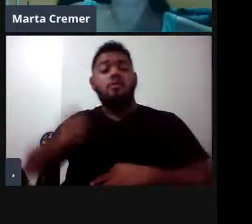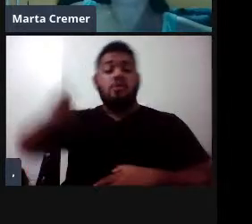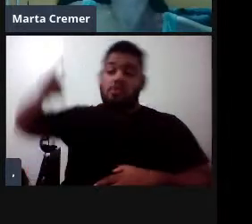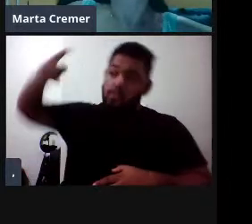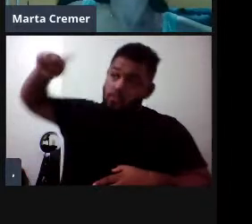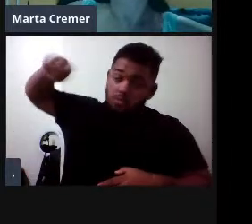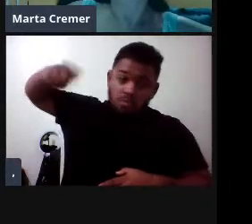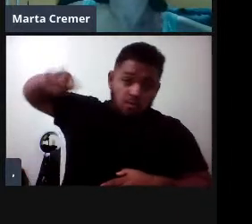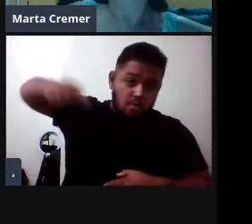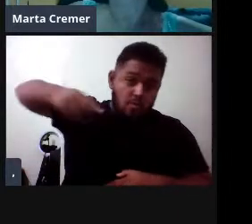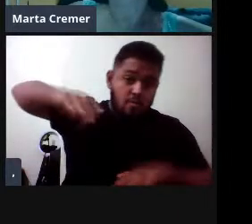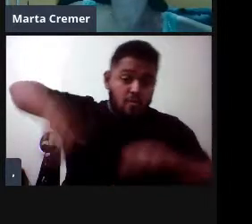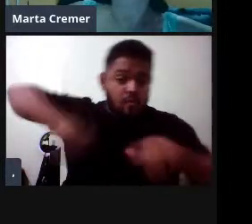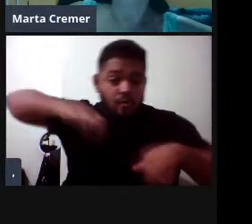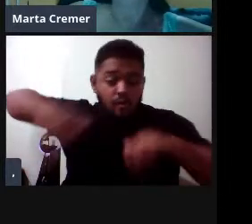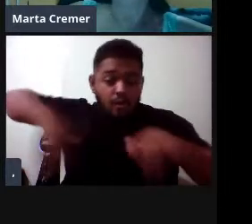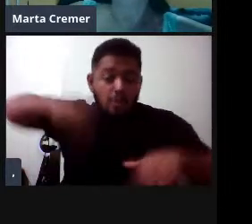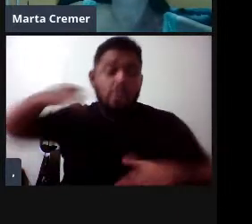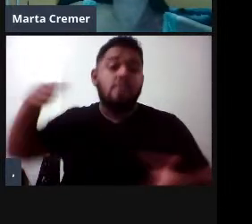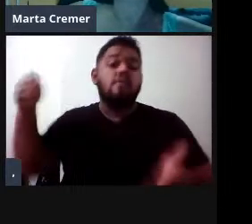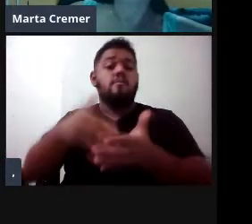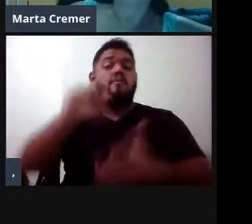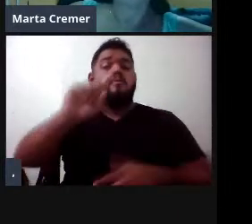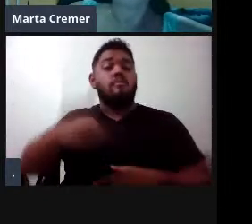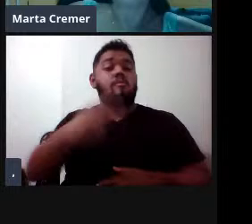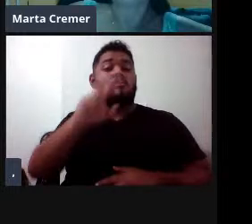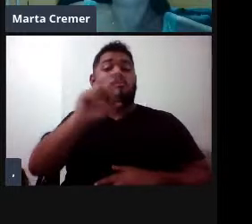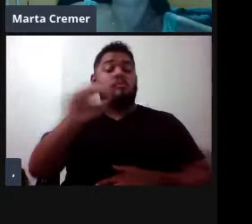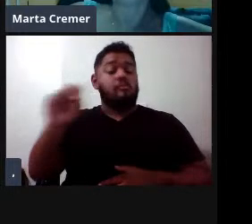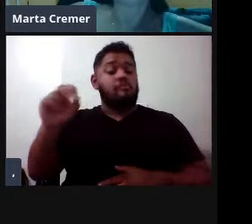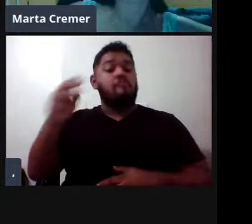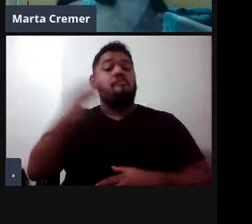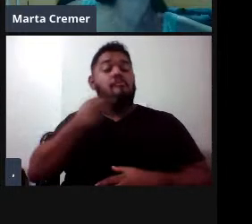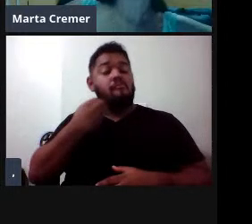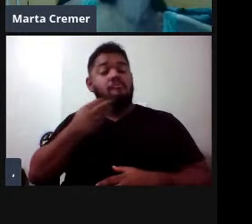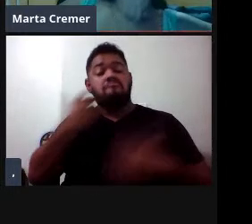profundidade, o que é algo bem respeitável, né,